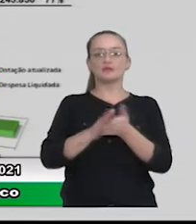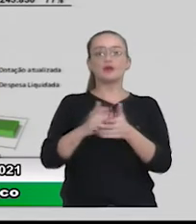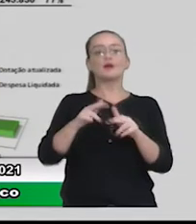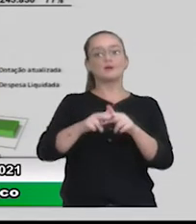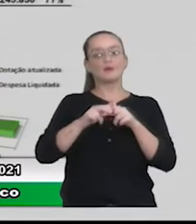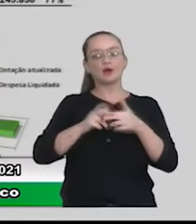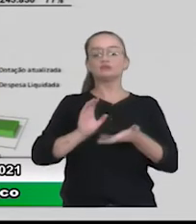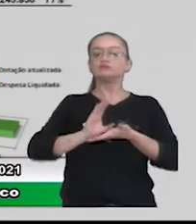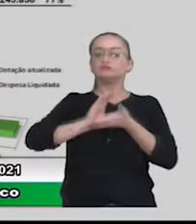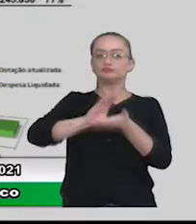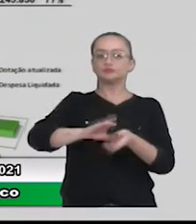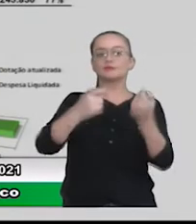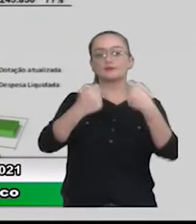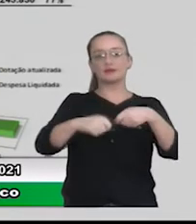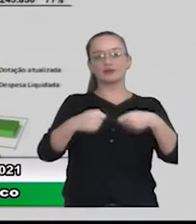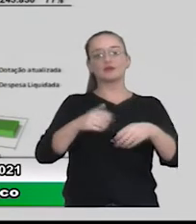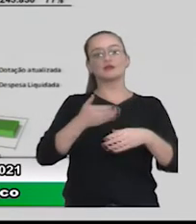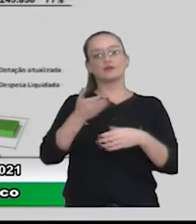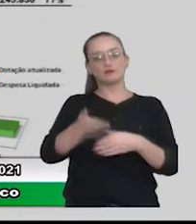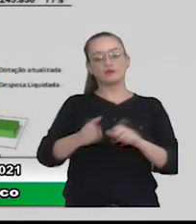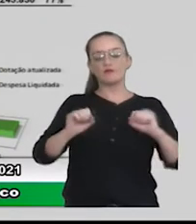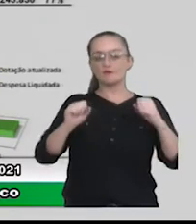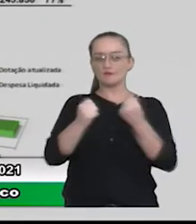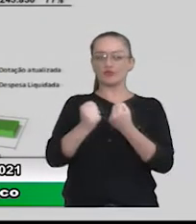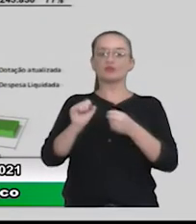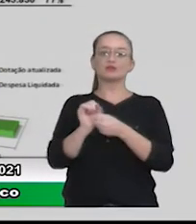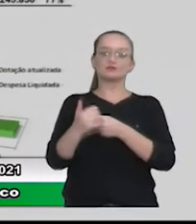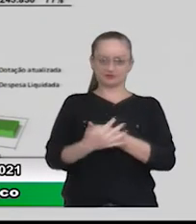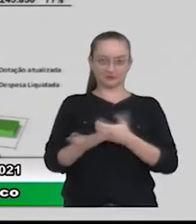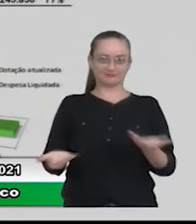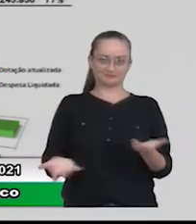fazer os investimentos necessários no enfrentamento da COVID.